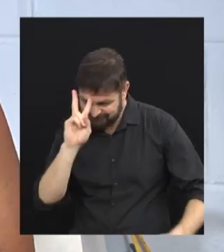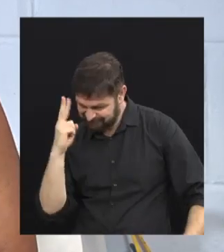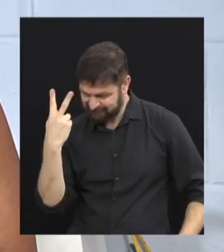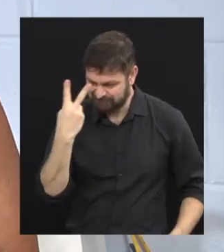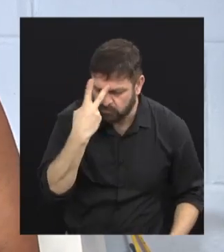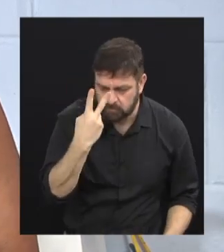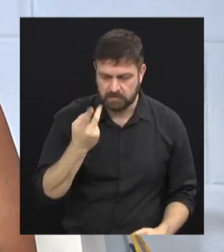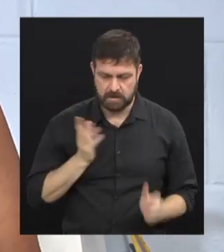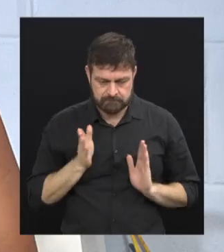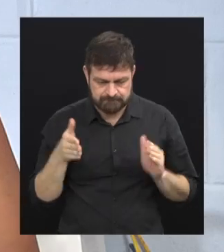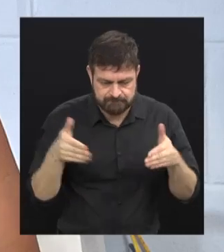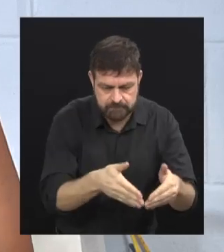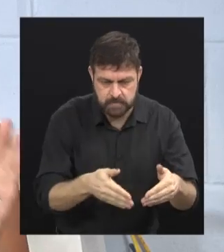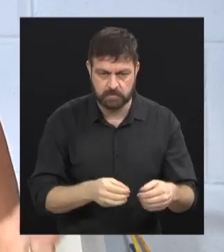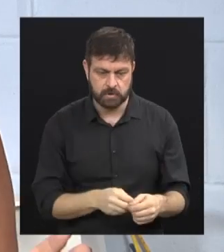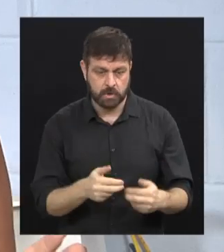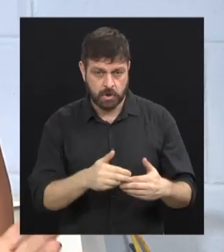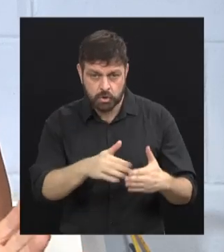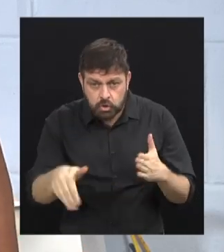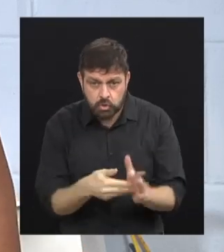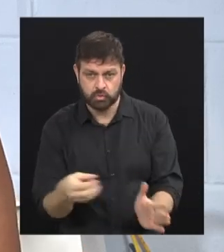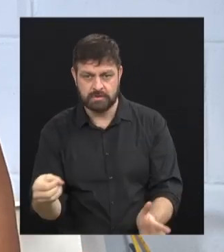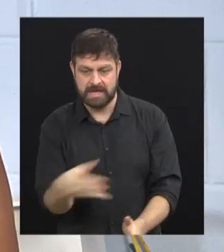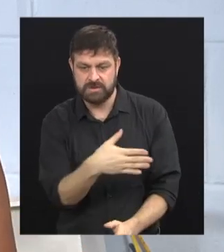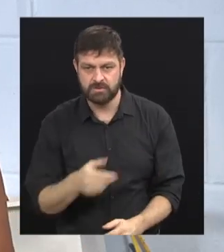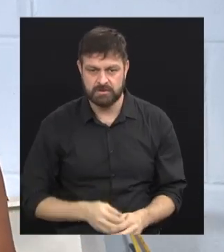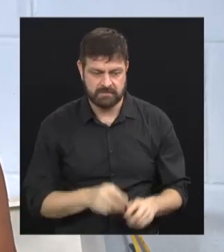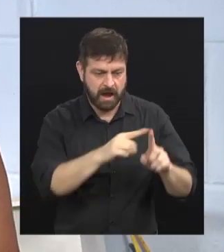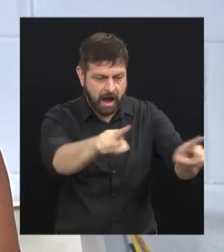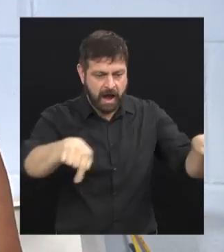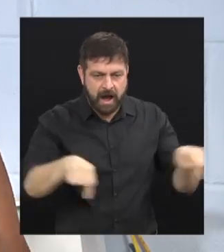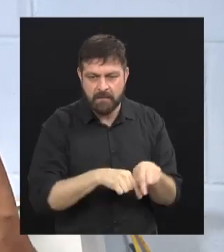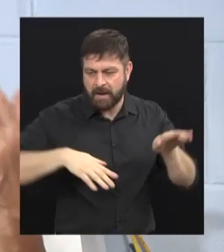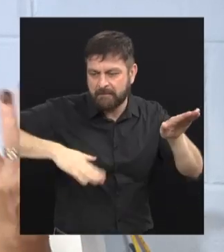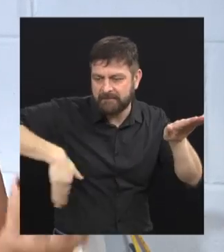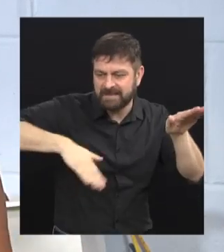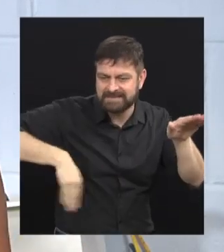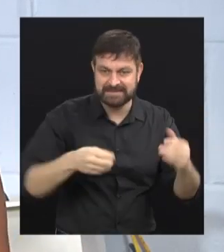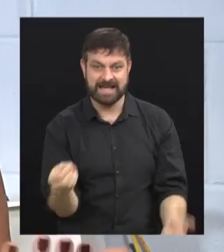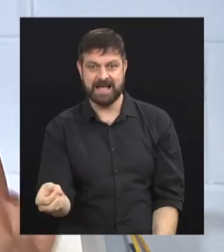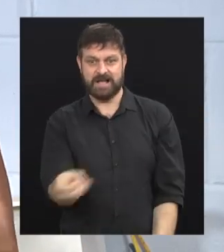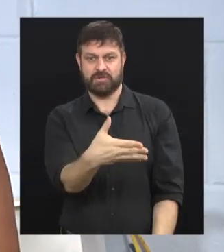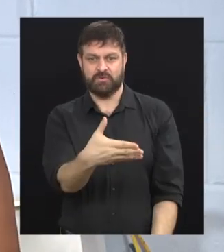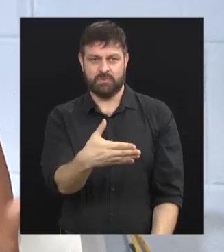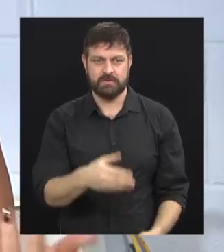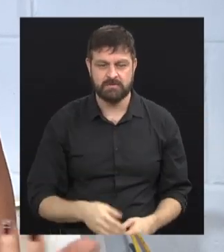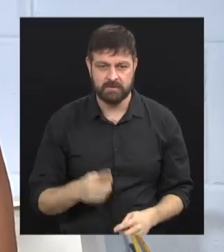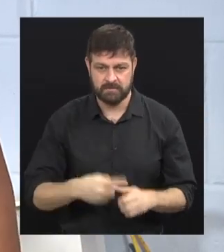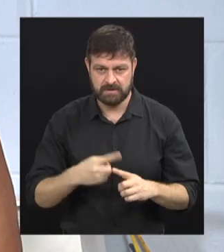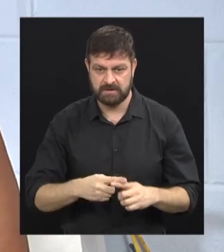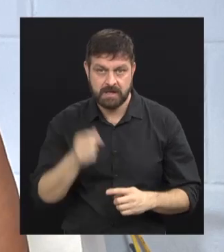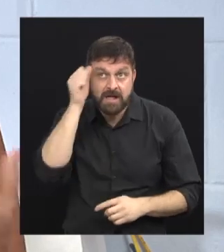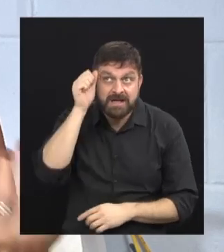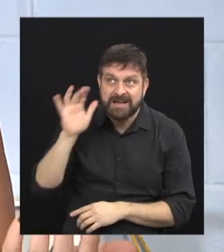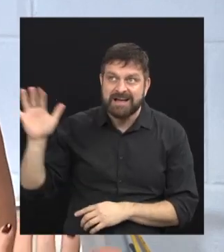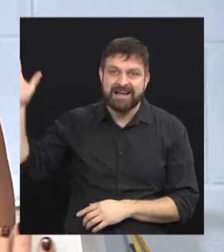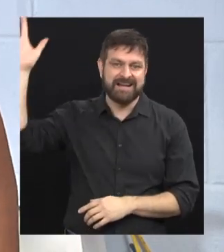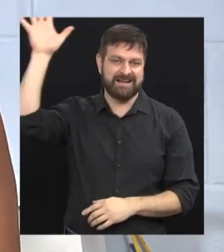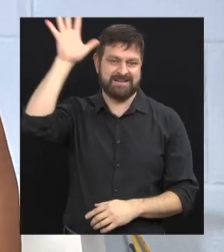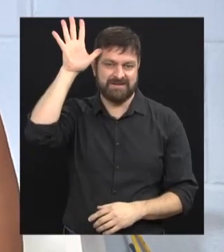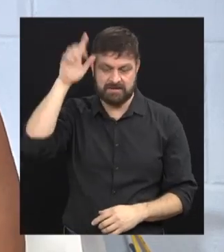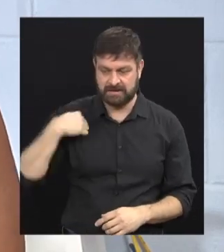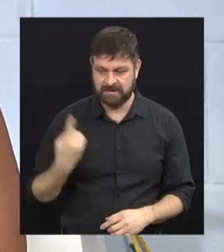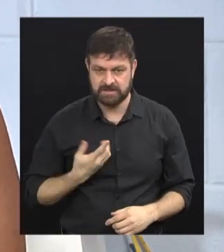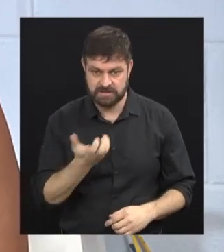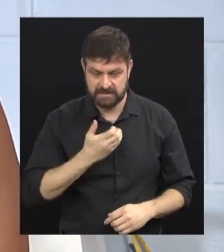essa referência deles. Para eles tudo é novidade. Ir para um clube, para uma piscina, para eles, assim, isso é um sonho,